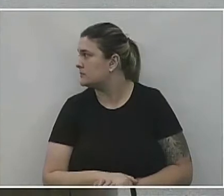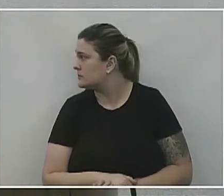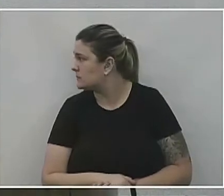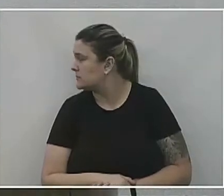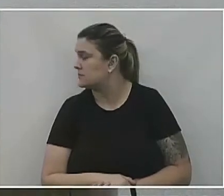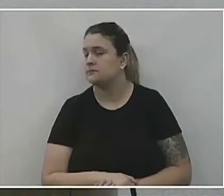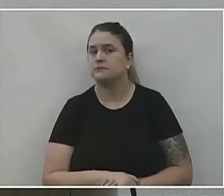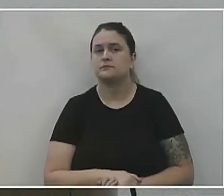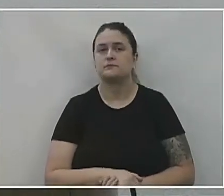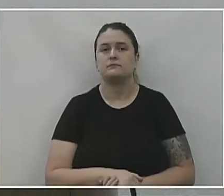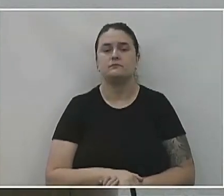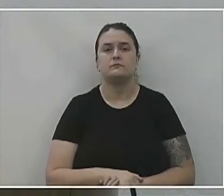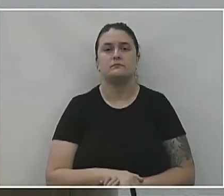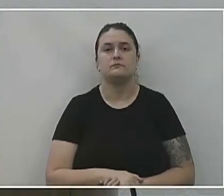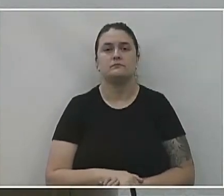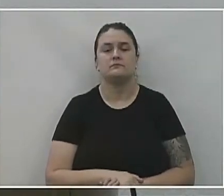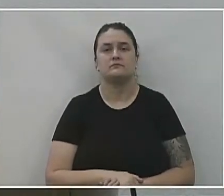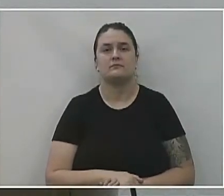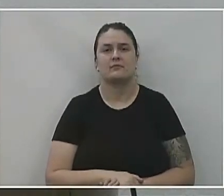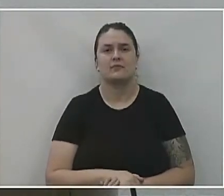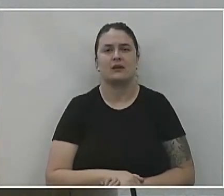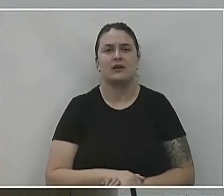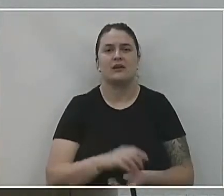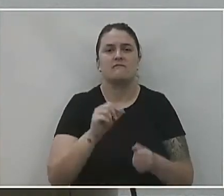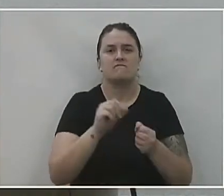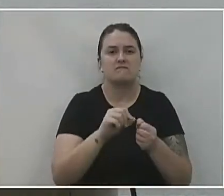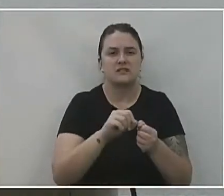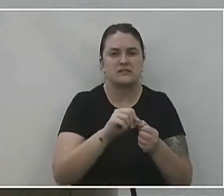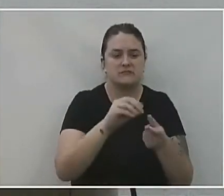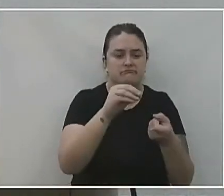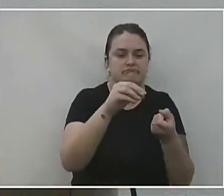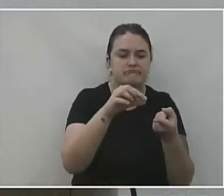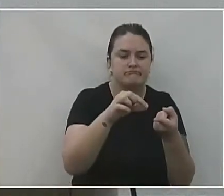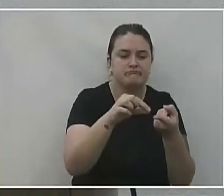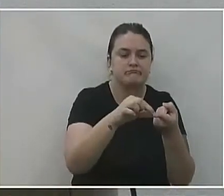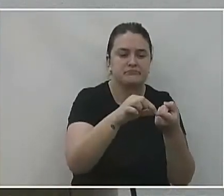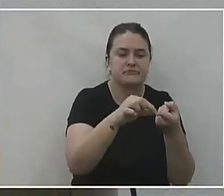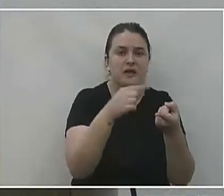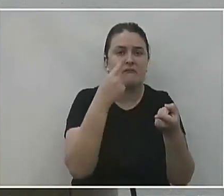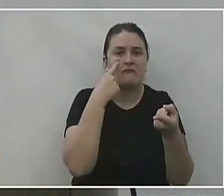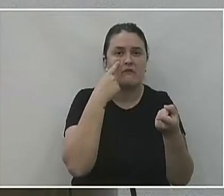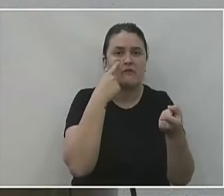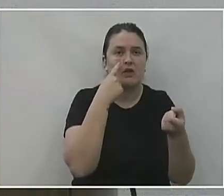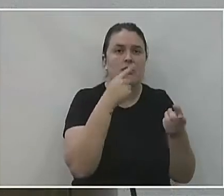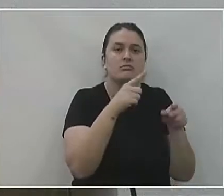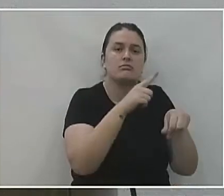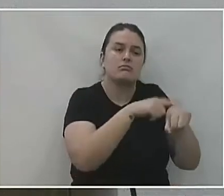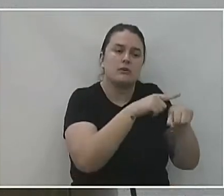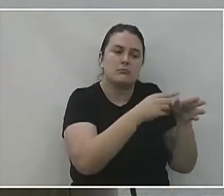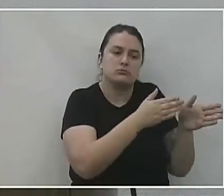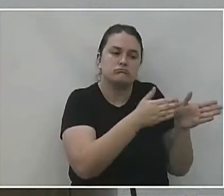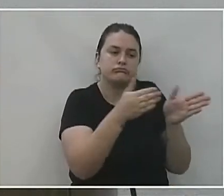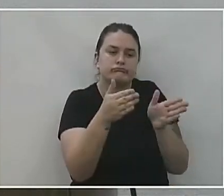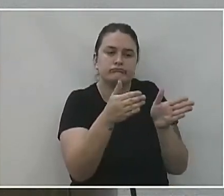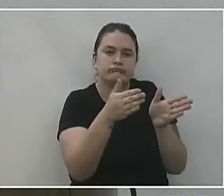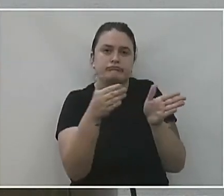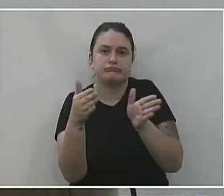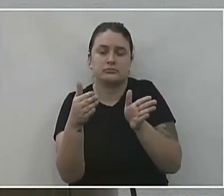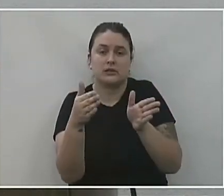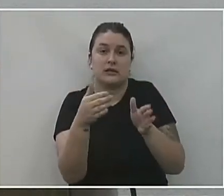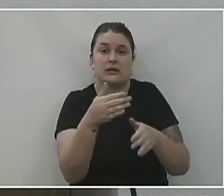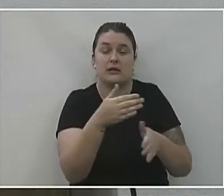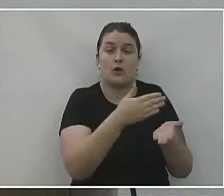parte? Pode sim. assim, cada testagem você tem que estar dentro da janela de oportunidade. Ou seja, para